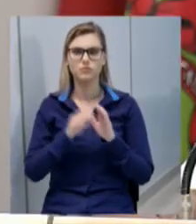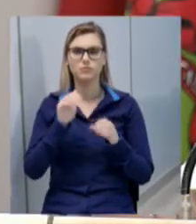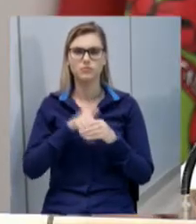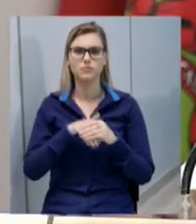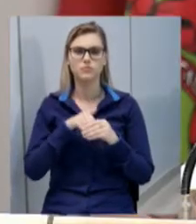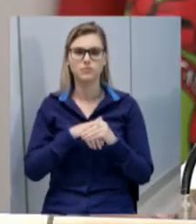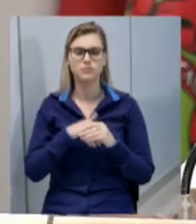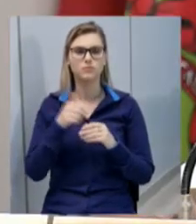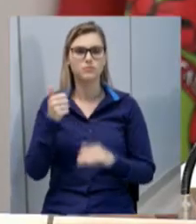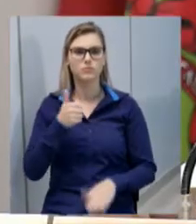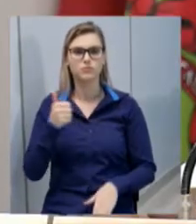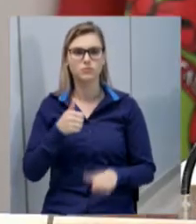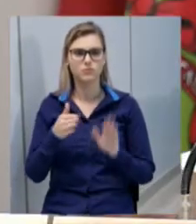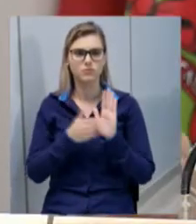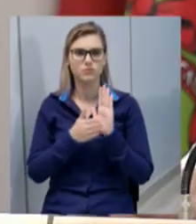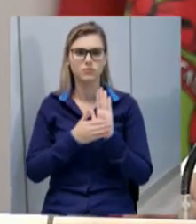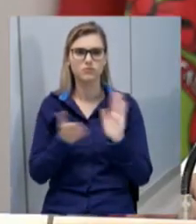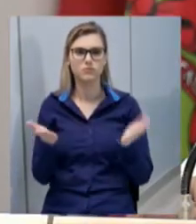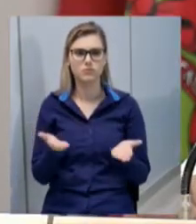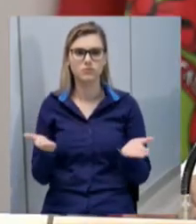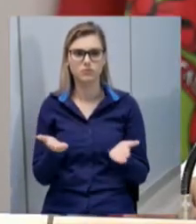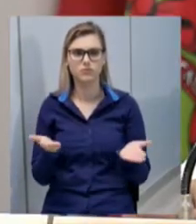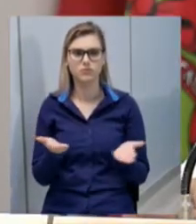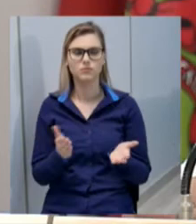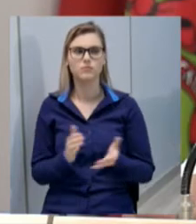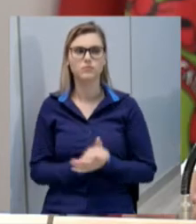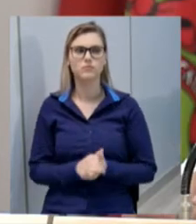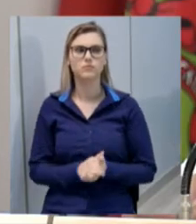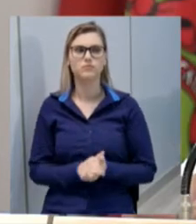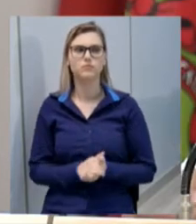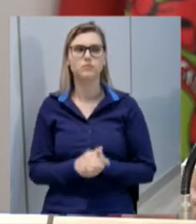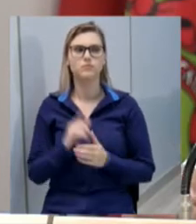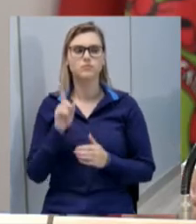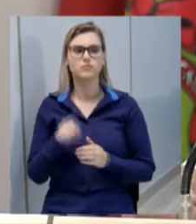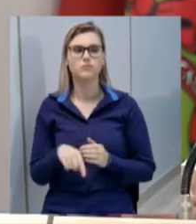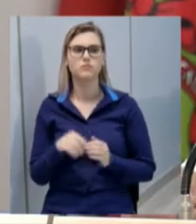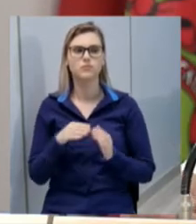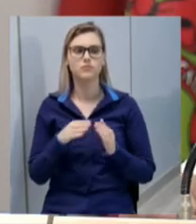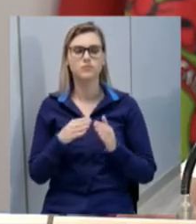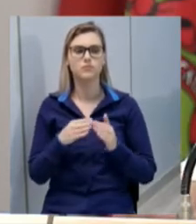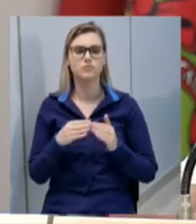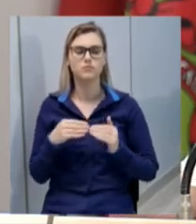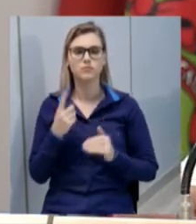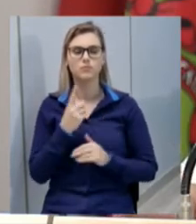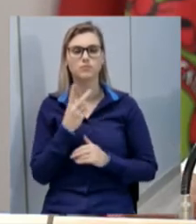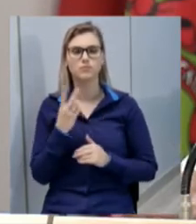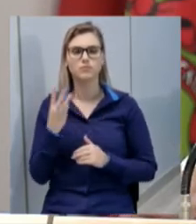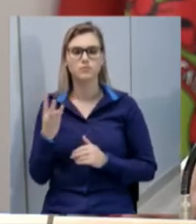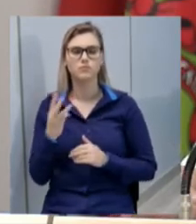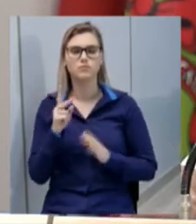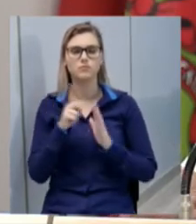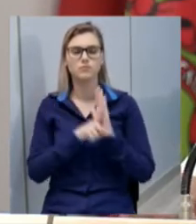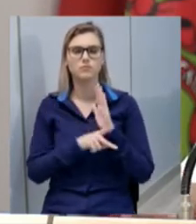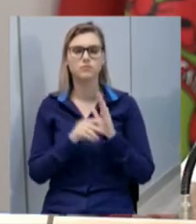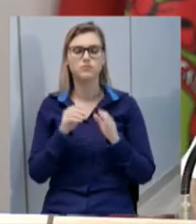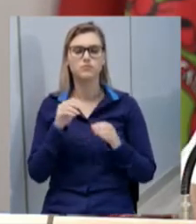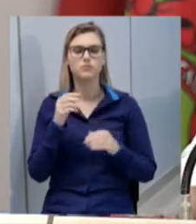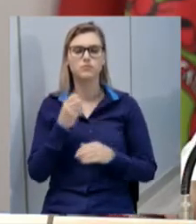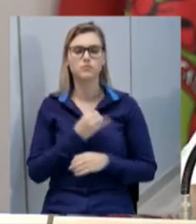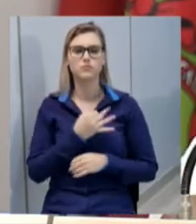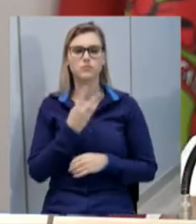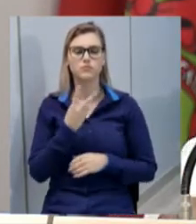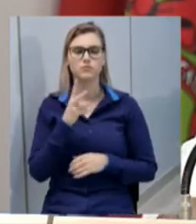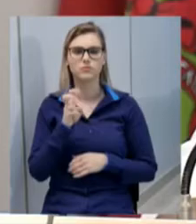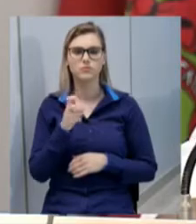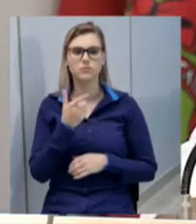votação única na pauta de hoje são as emendas 1, 2 e 3 ao projeto de número 25 de